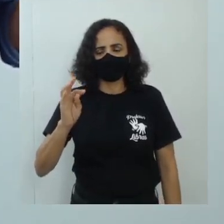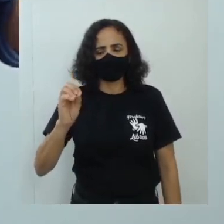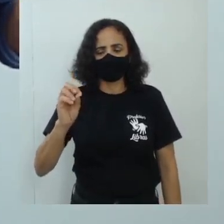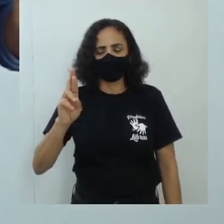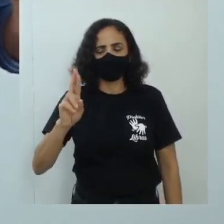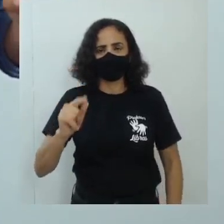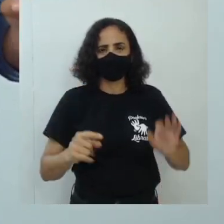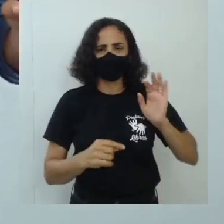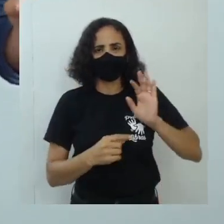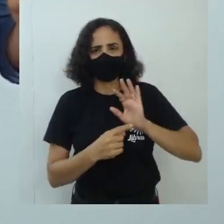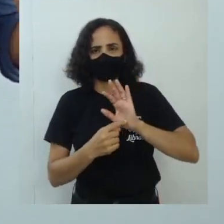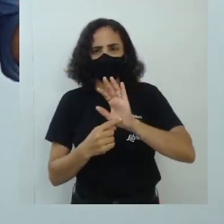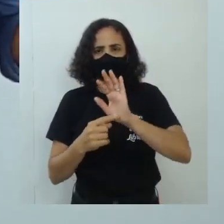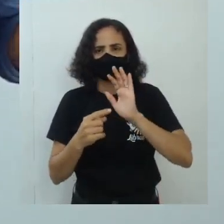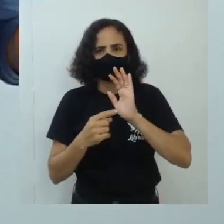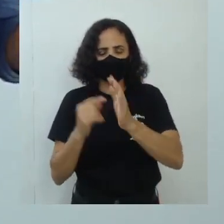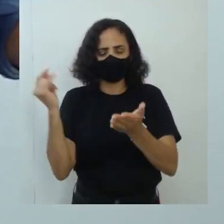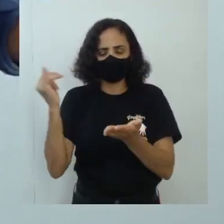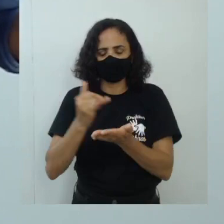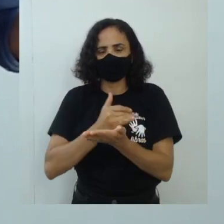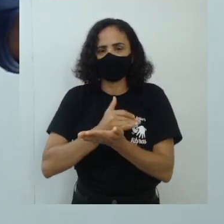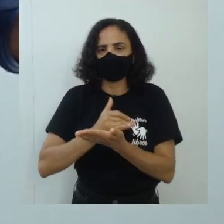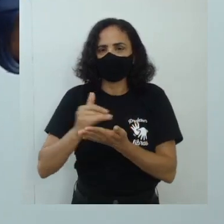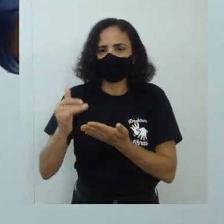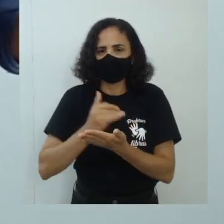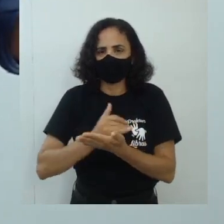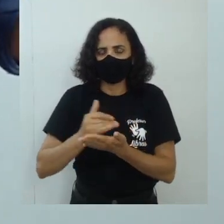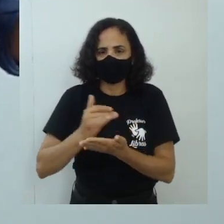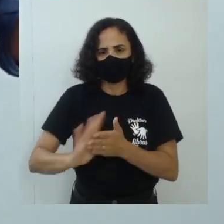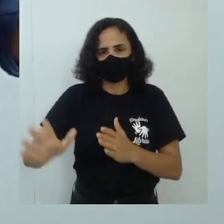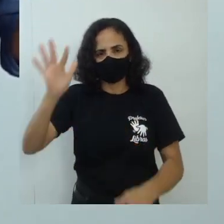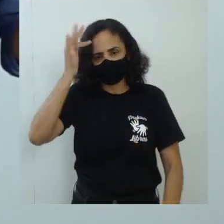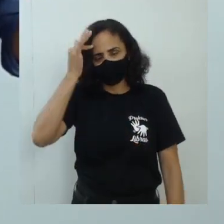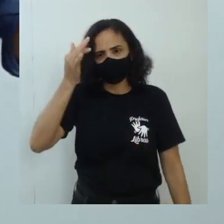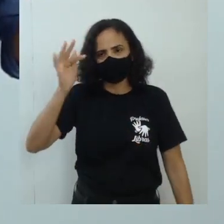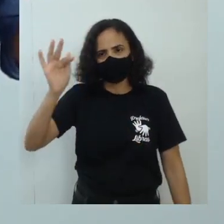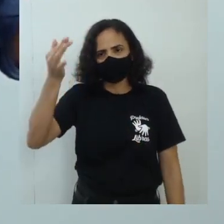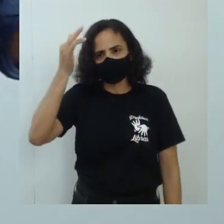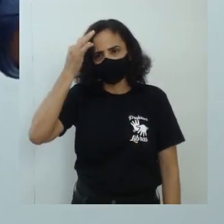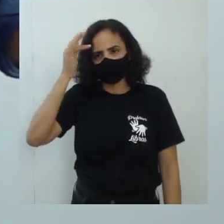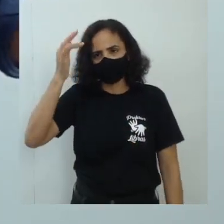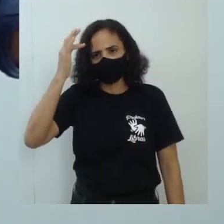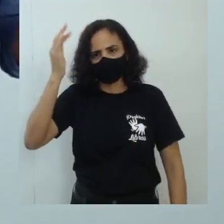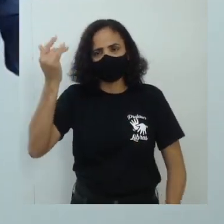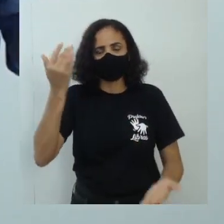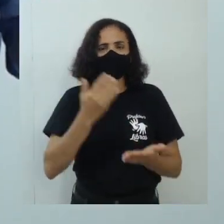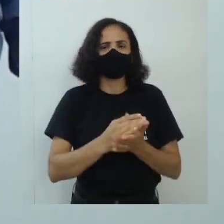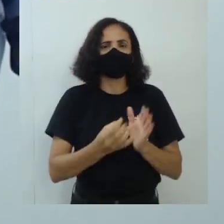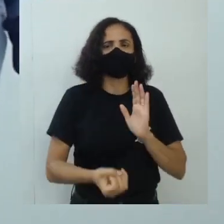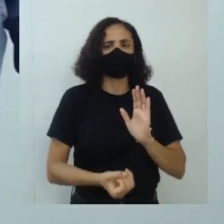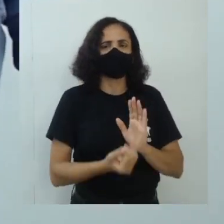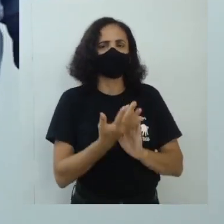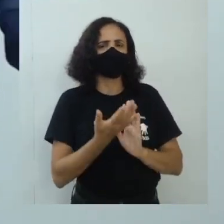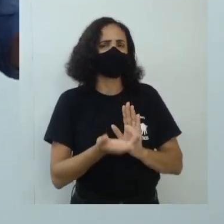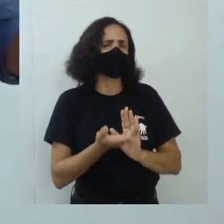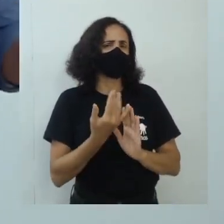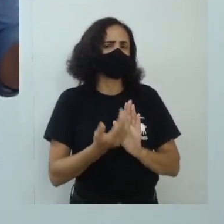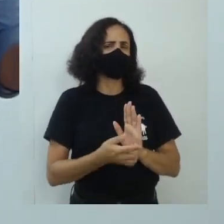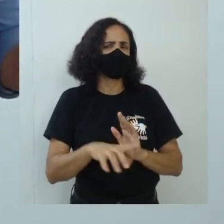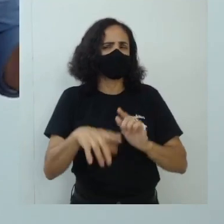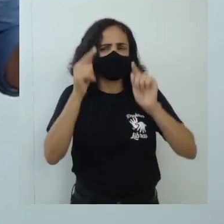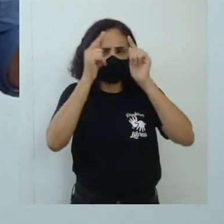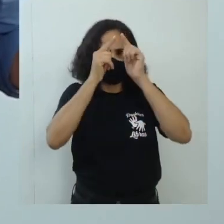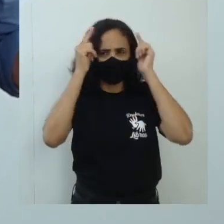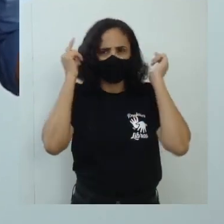a origem da filosofia surge e não e procura